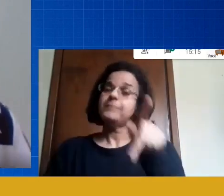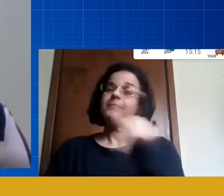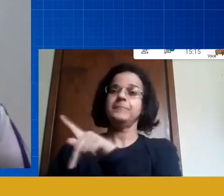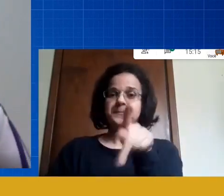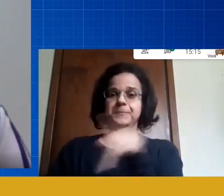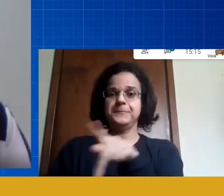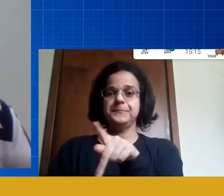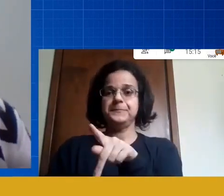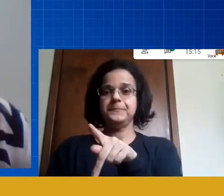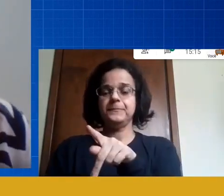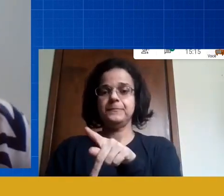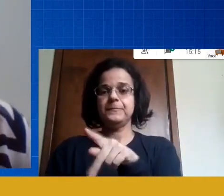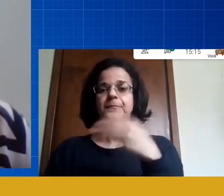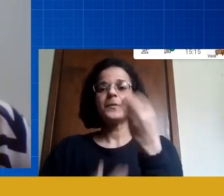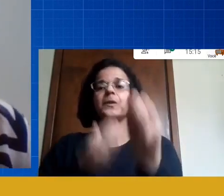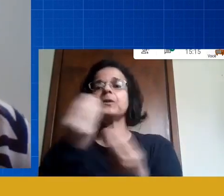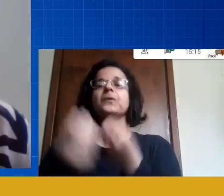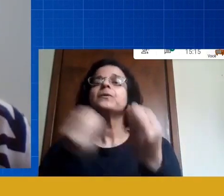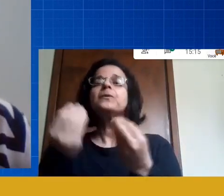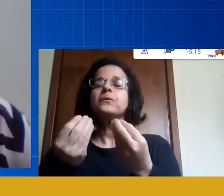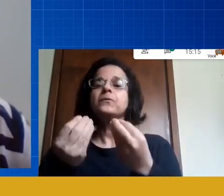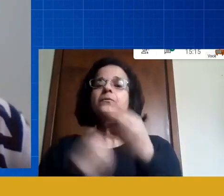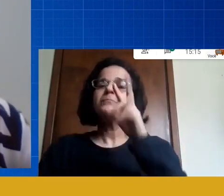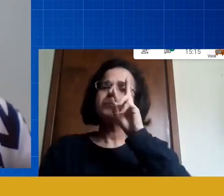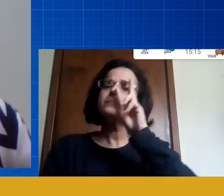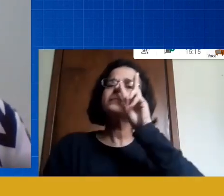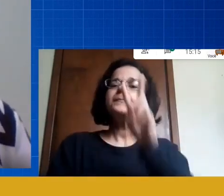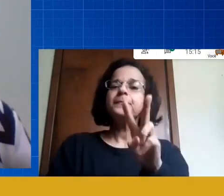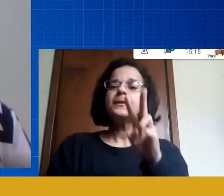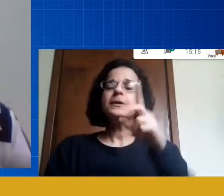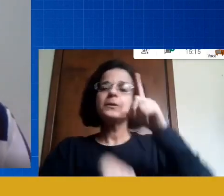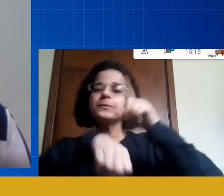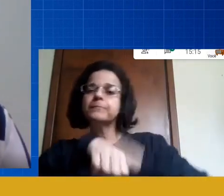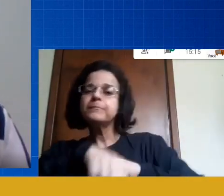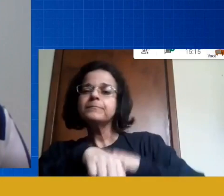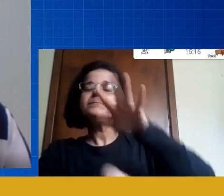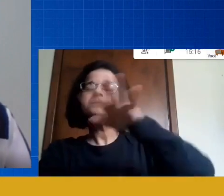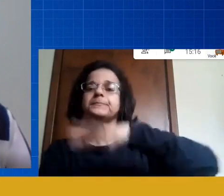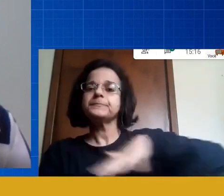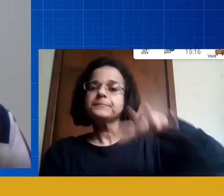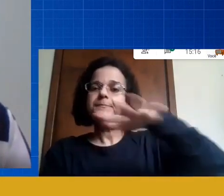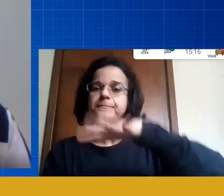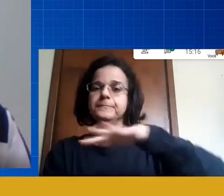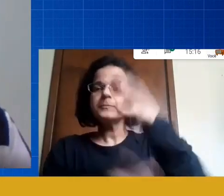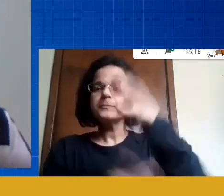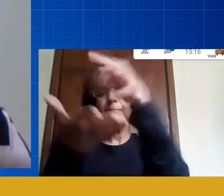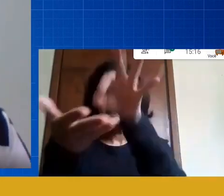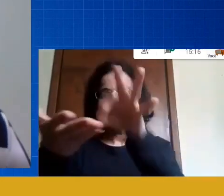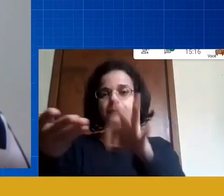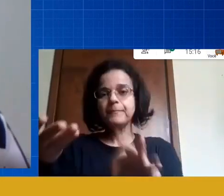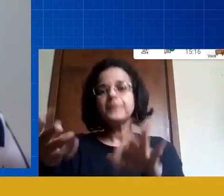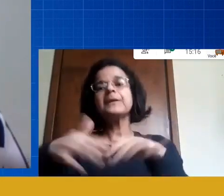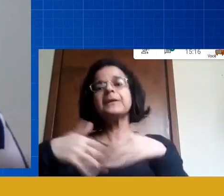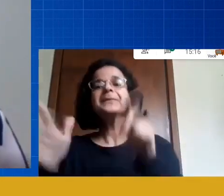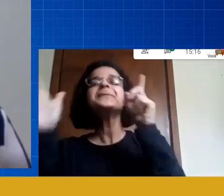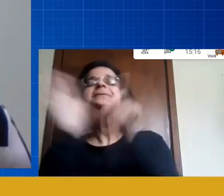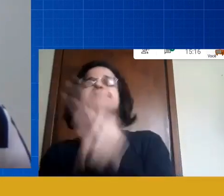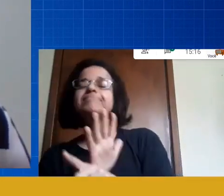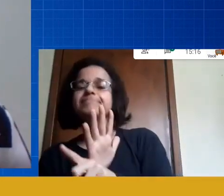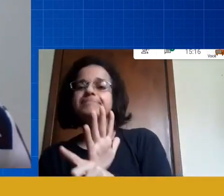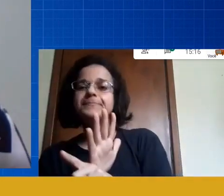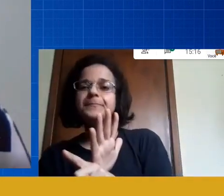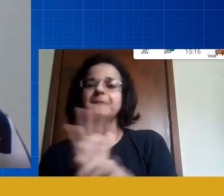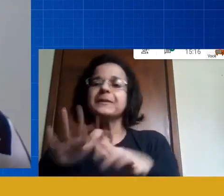professor então como que eu vou avaliar esse tempo e espaço essa questão está sendo muito latente como eu sou prata da